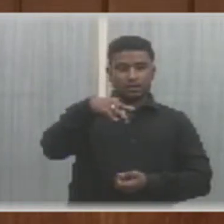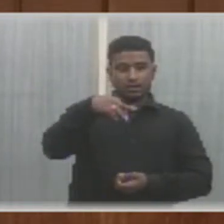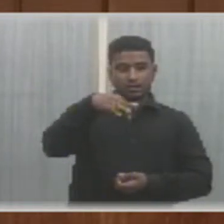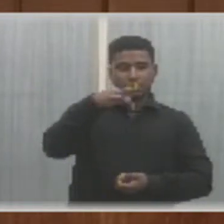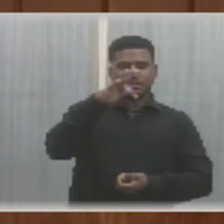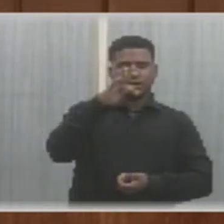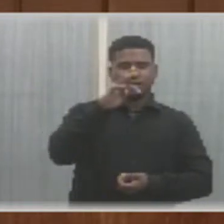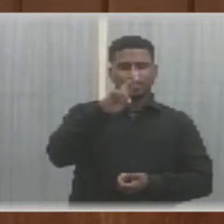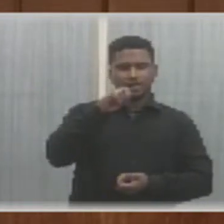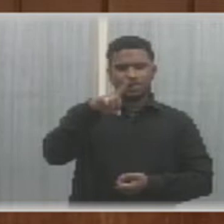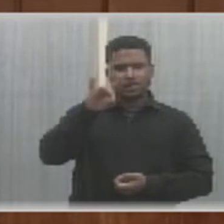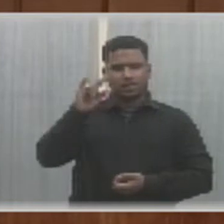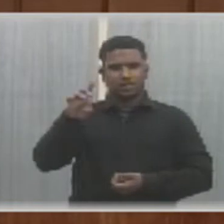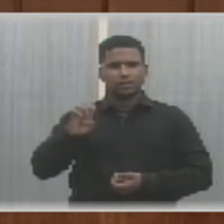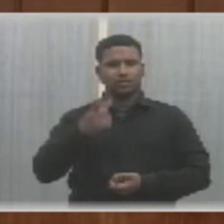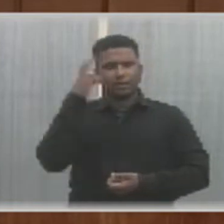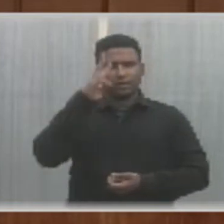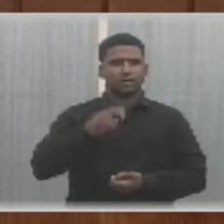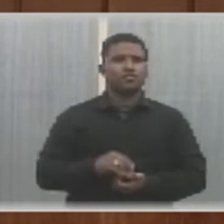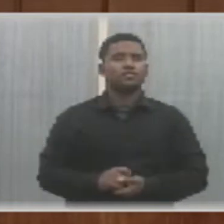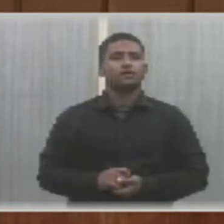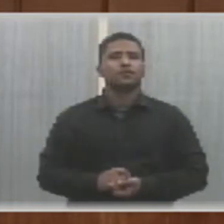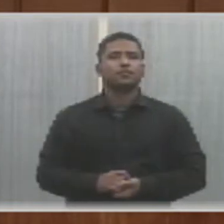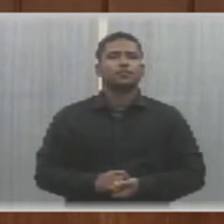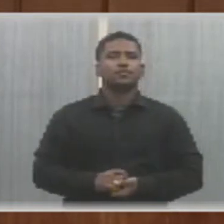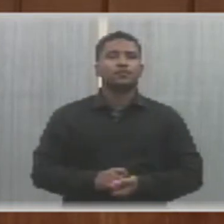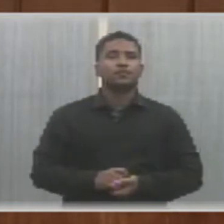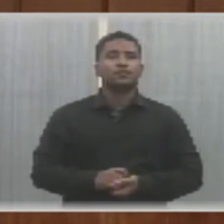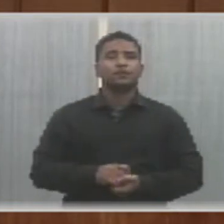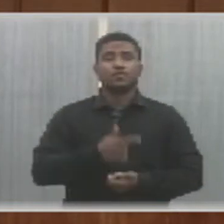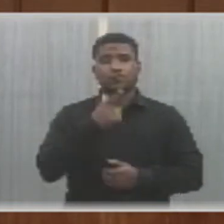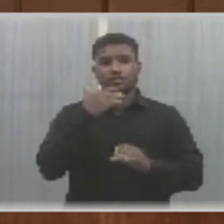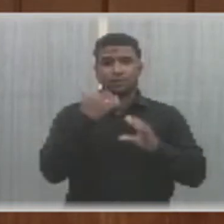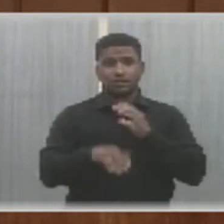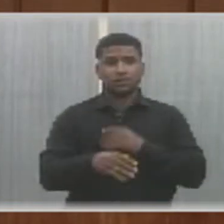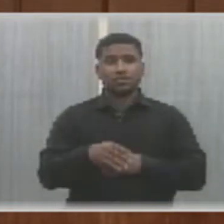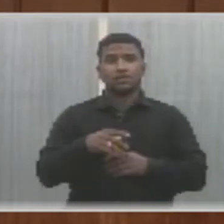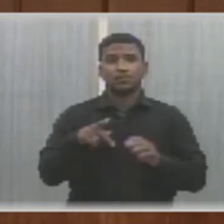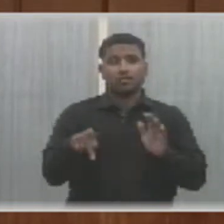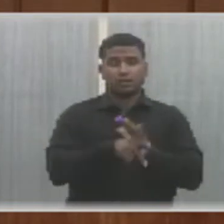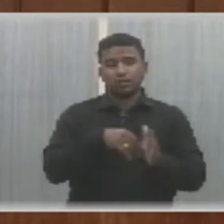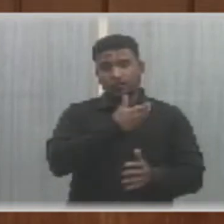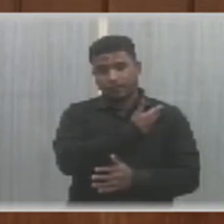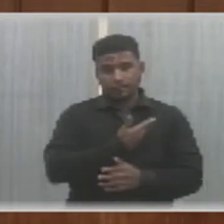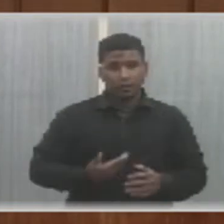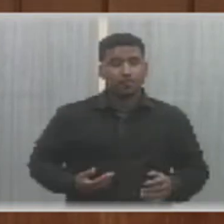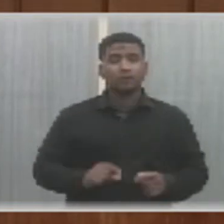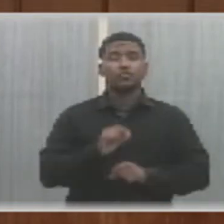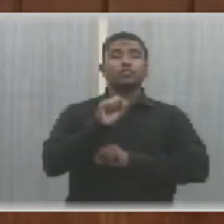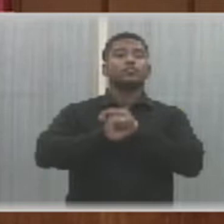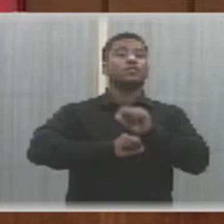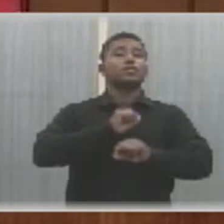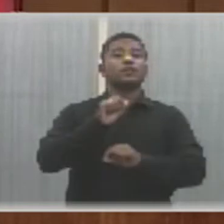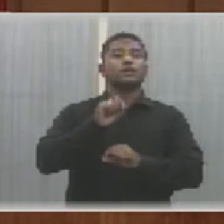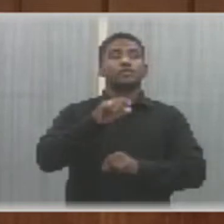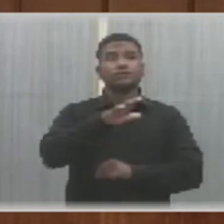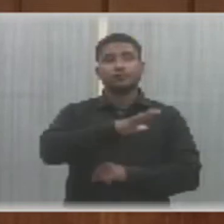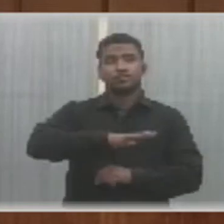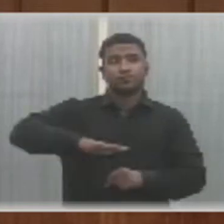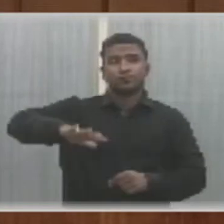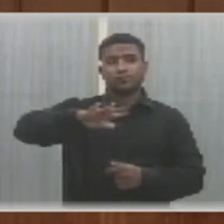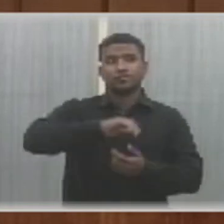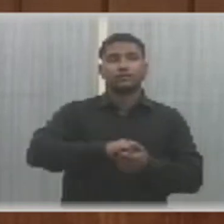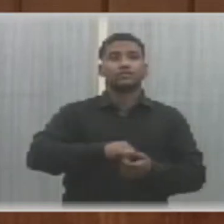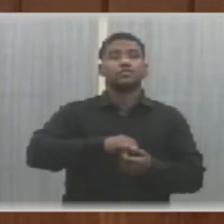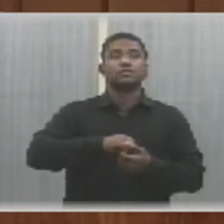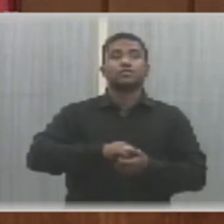regime de urgência, projeto de lei complementar, mensagem 26 de 2022 do Poder Executivo, que institui a região metropolitana de